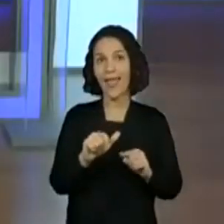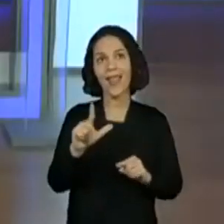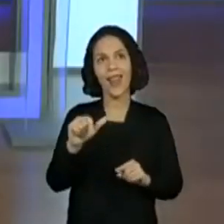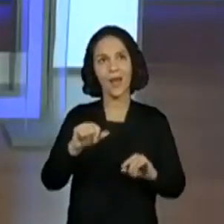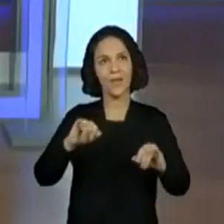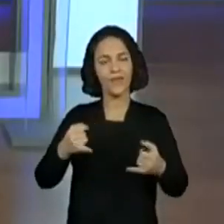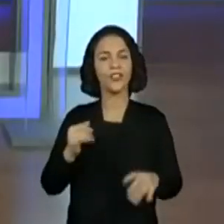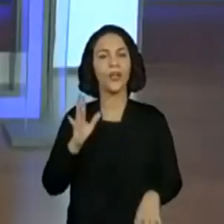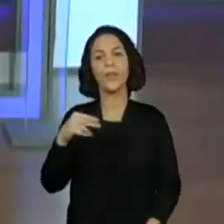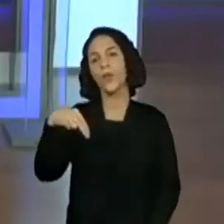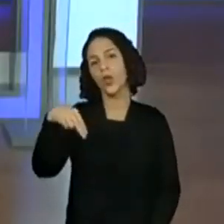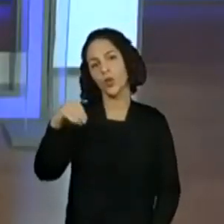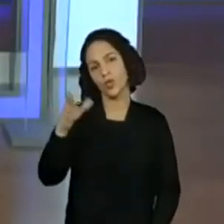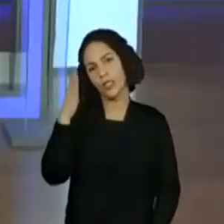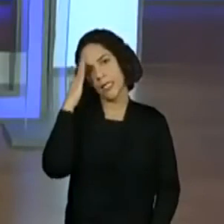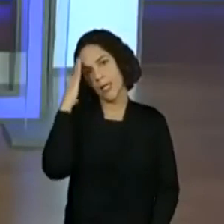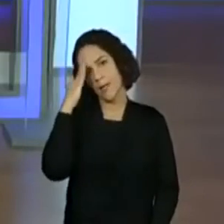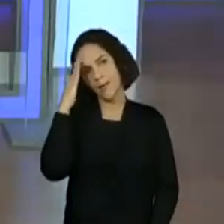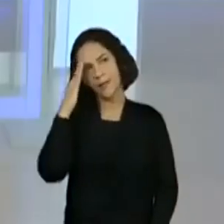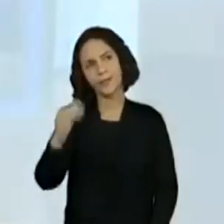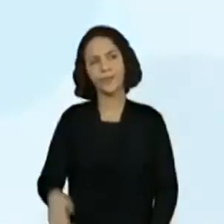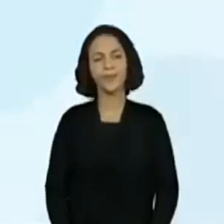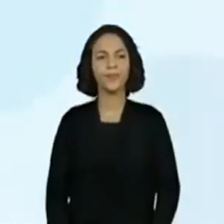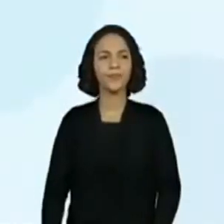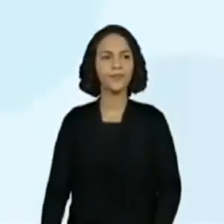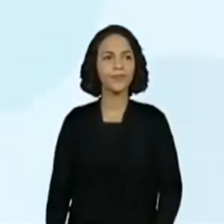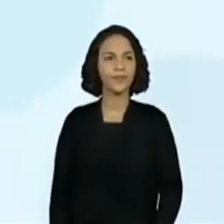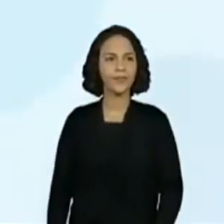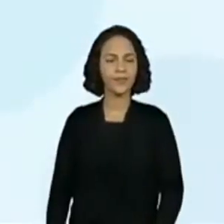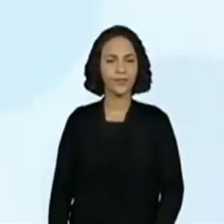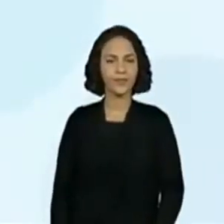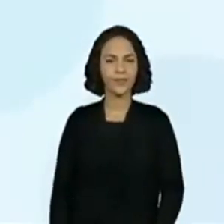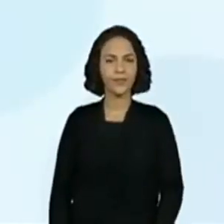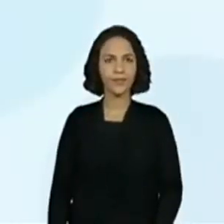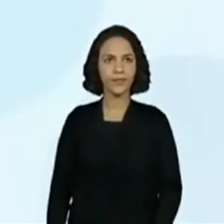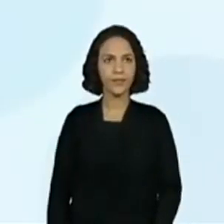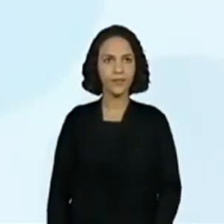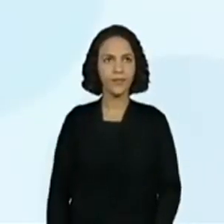treinou. A gente já fez no noite. No.